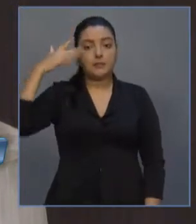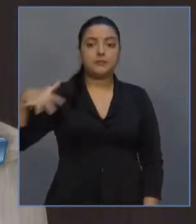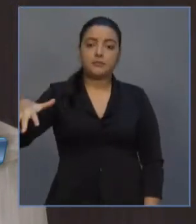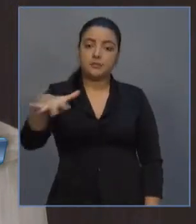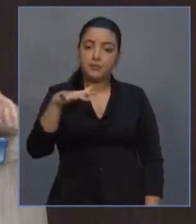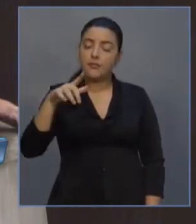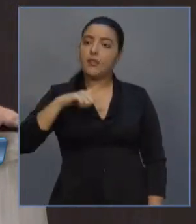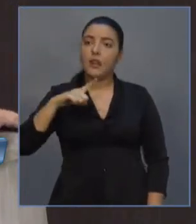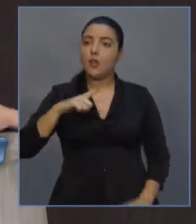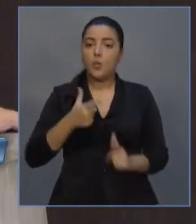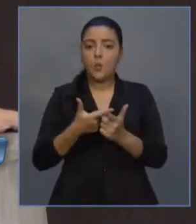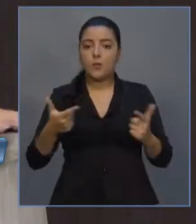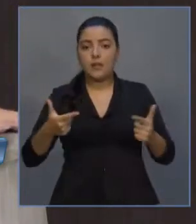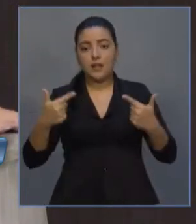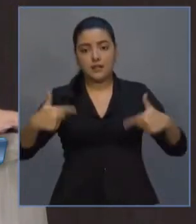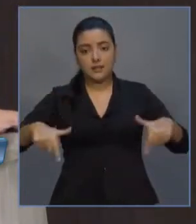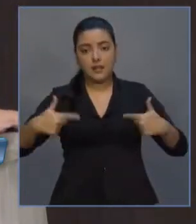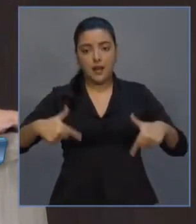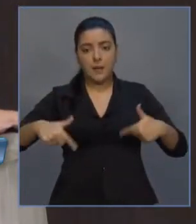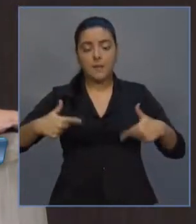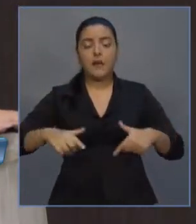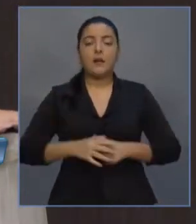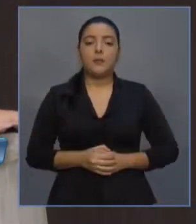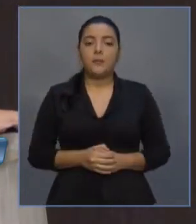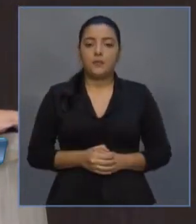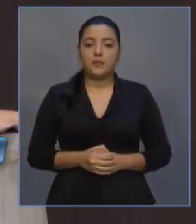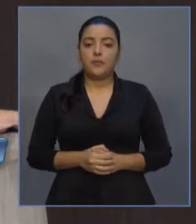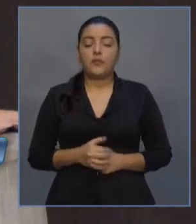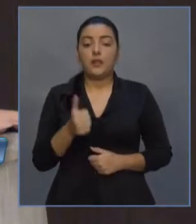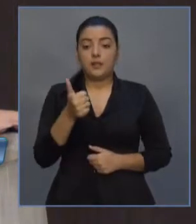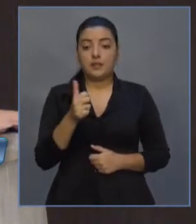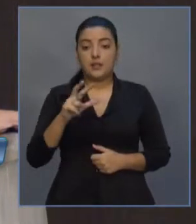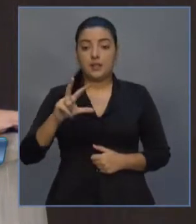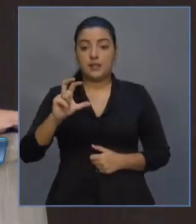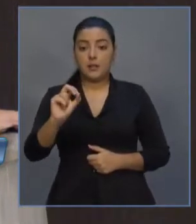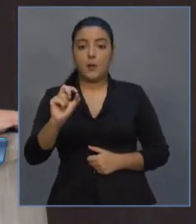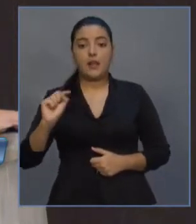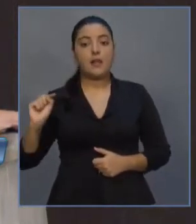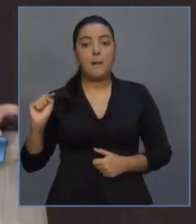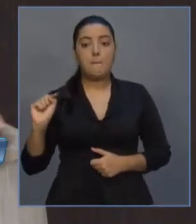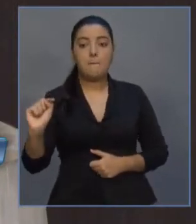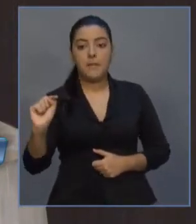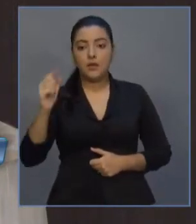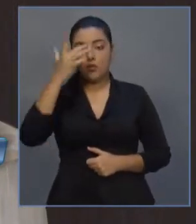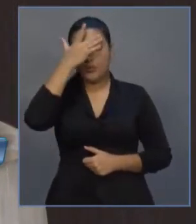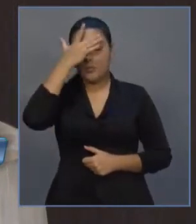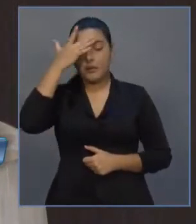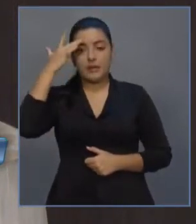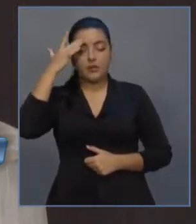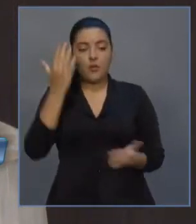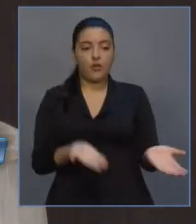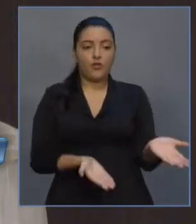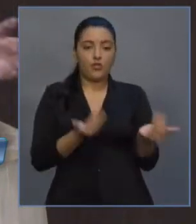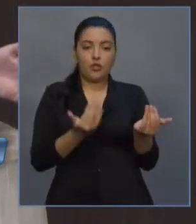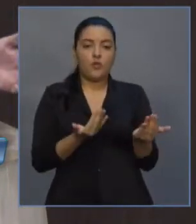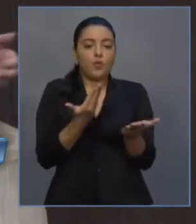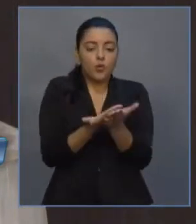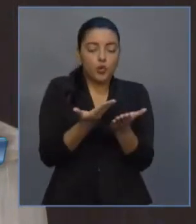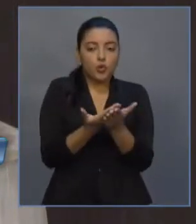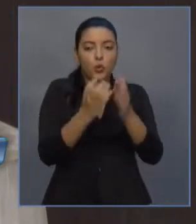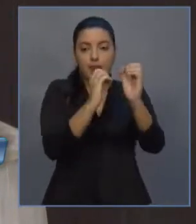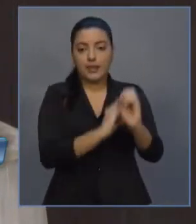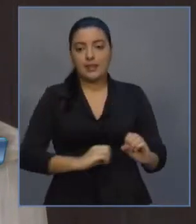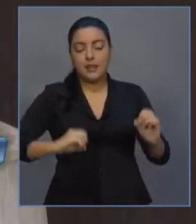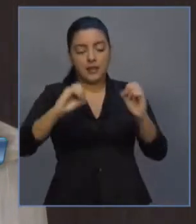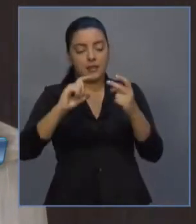desempregados, só na região metropolitana são 150 mil jovens que não estudam e não trabalham, o Estado é,